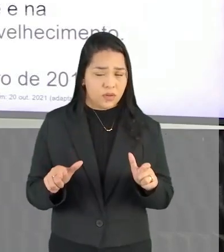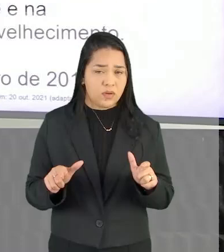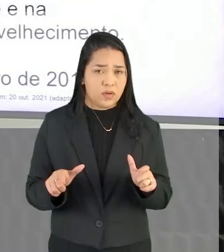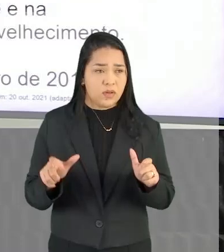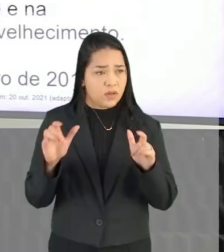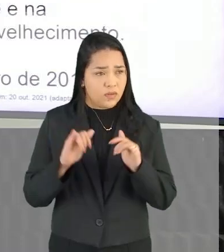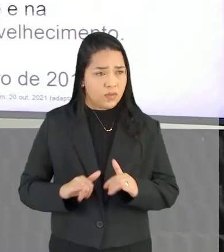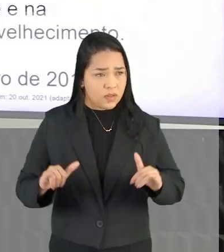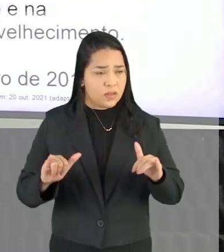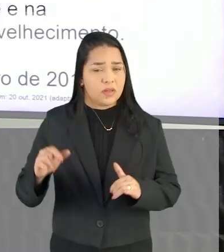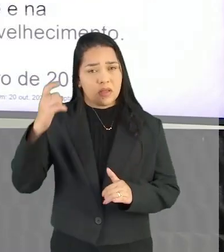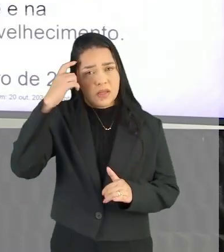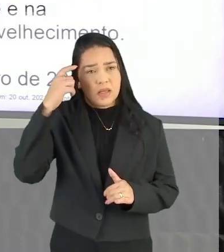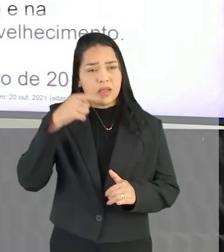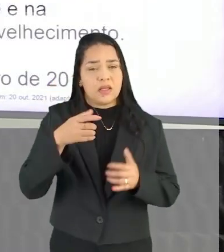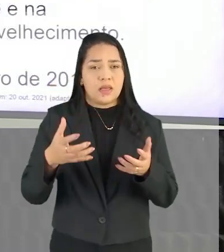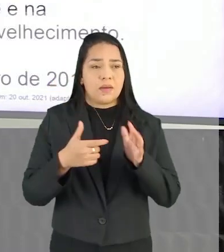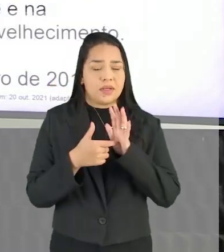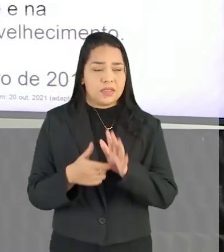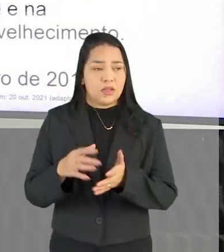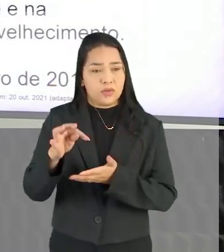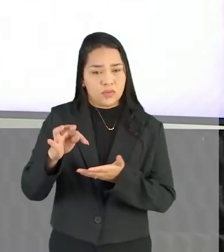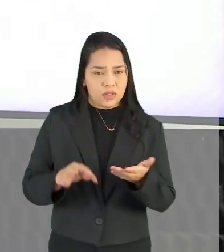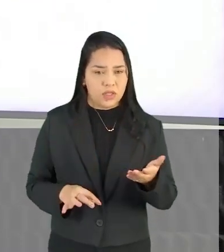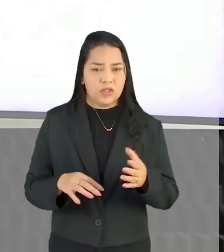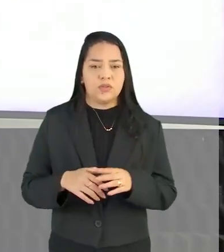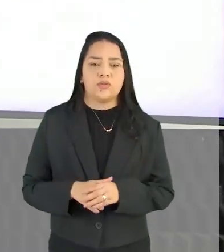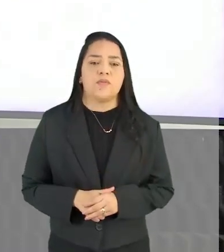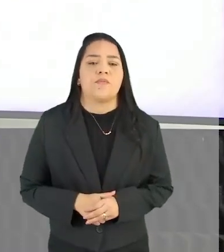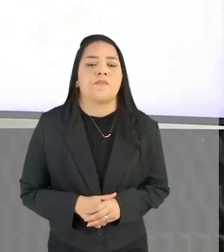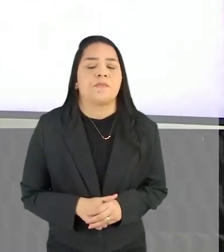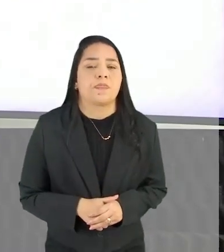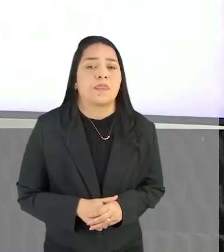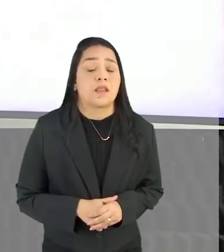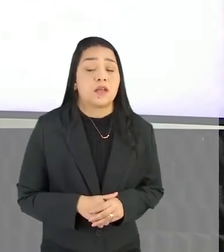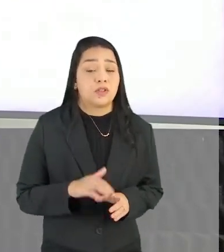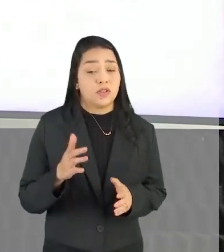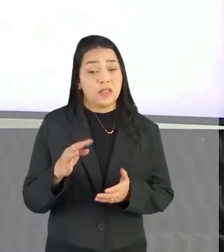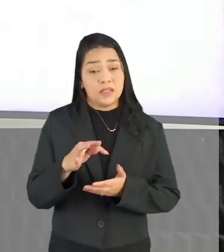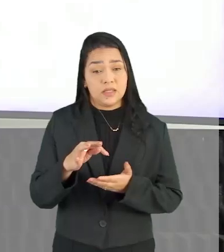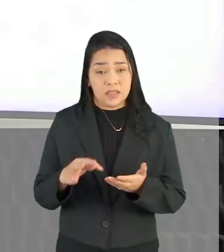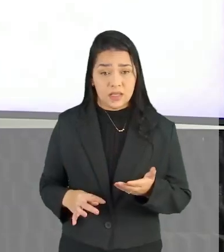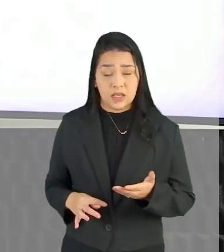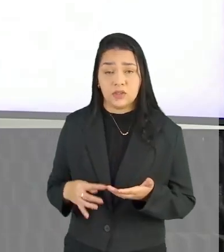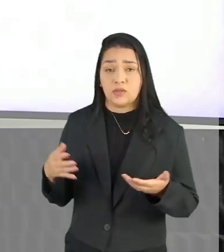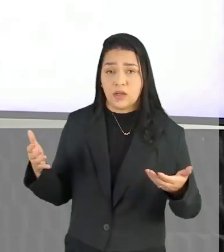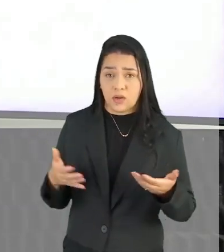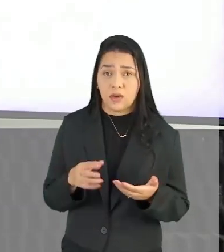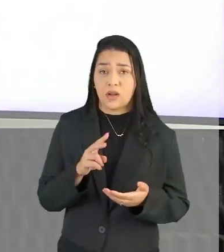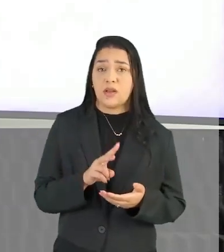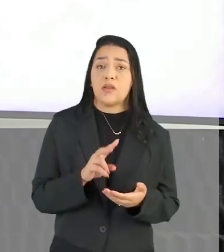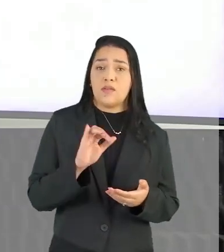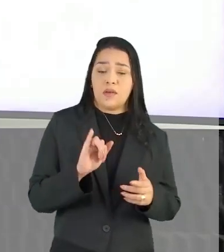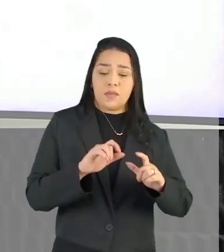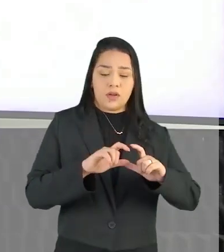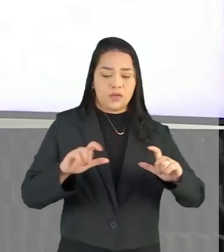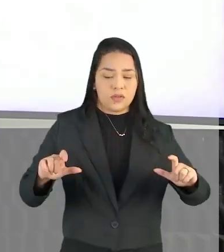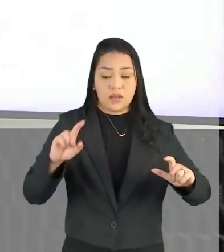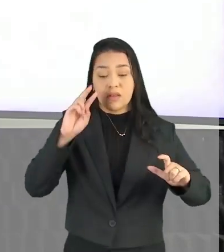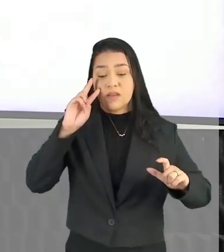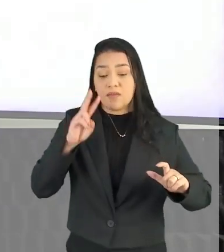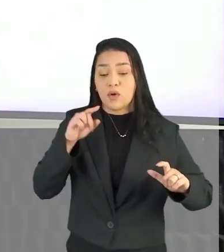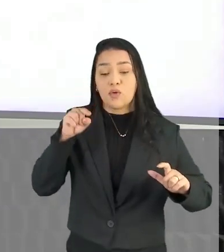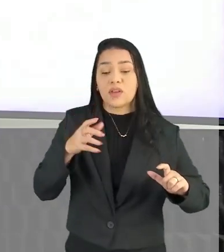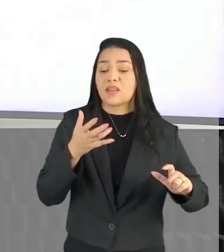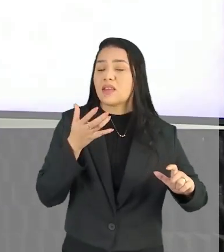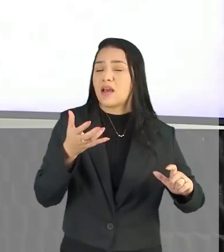Na informação Na ideia que o autor Quer apresentar no texto E aí com base nisso Nesse texto informativo Agora a gente vai Para o nosso enunciado E ver o que é